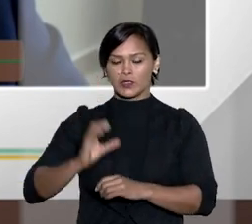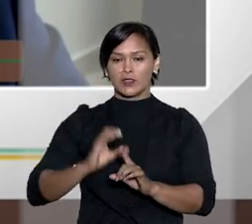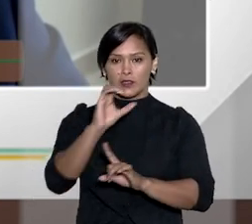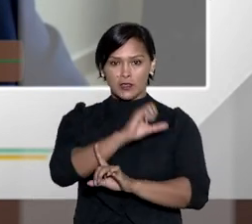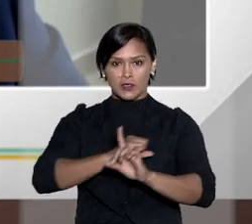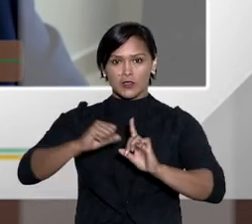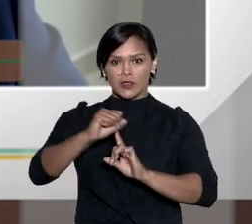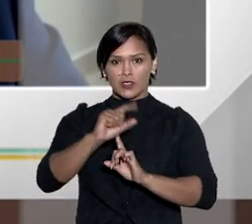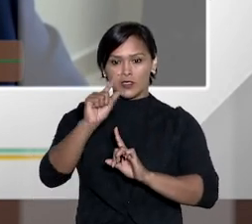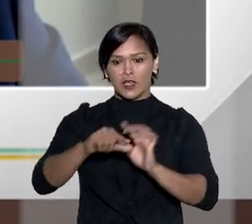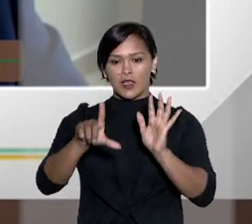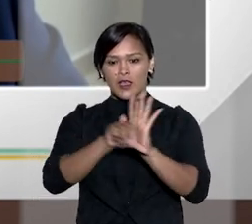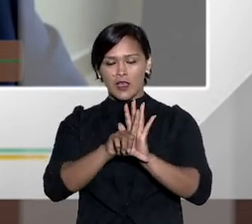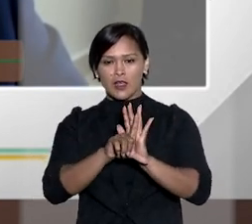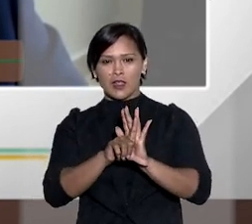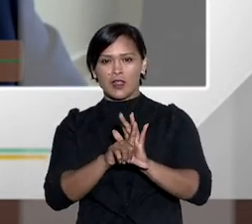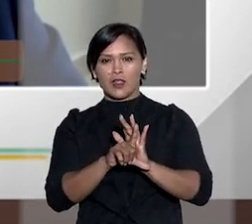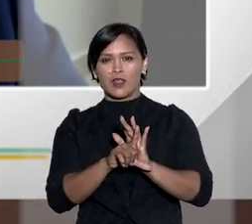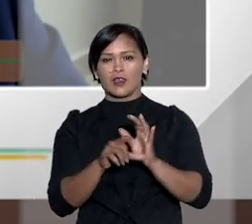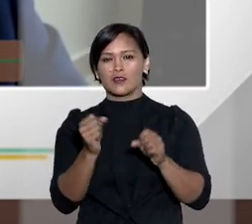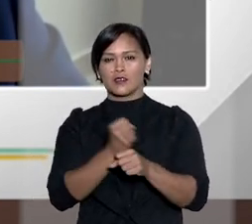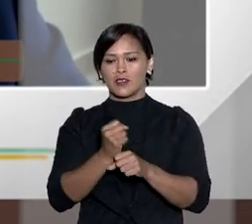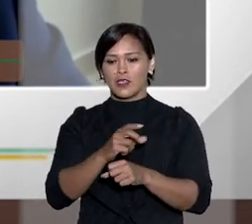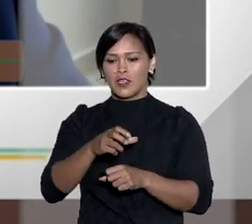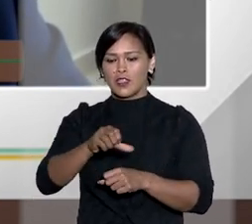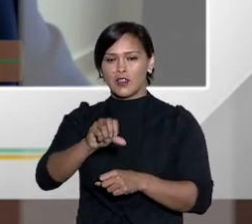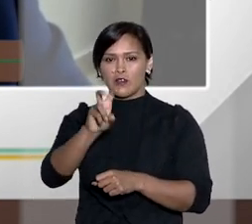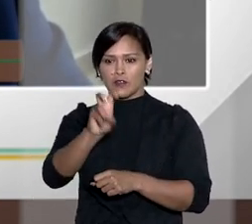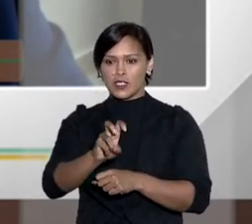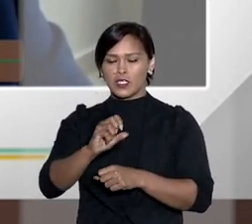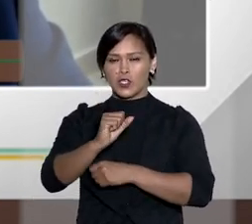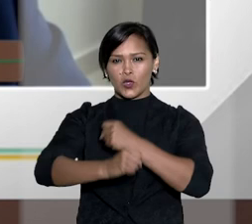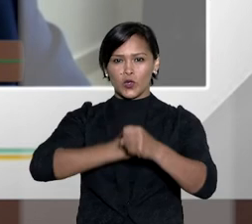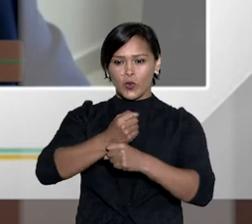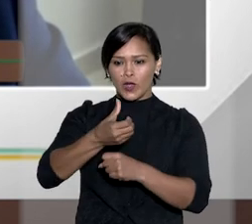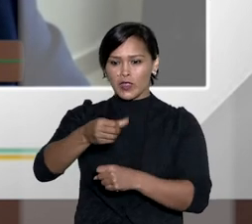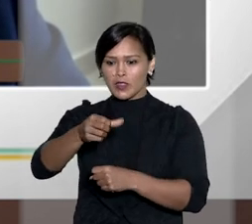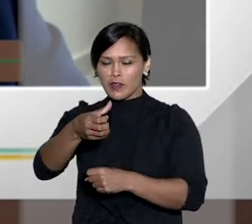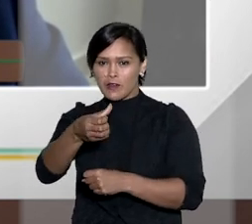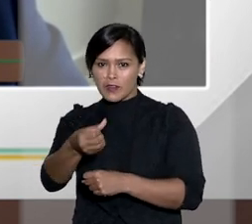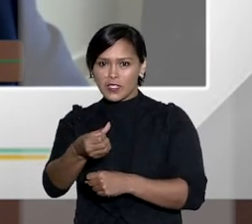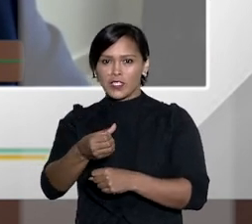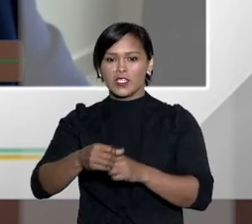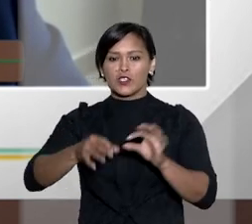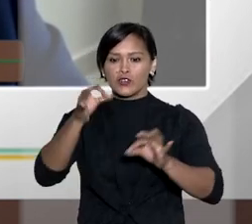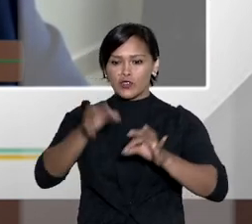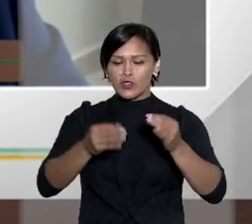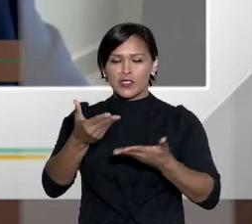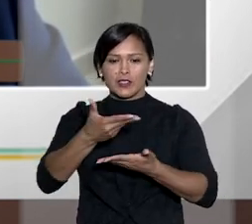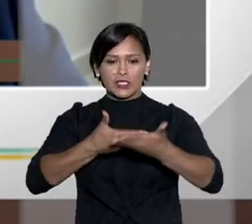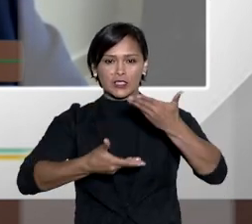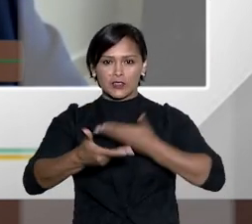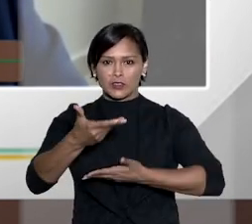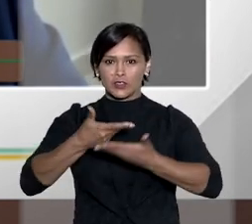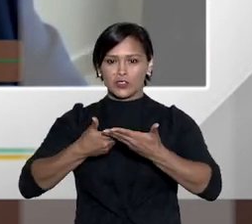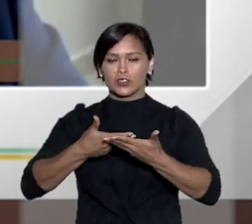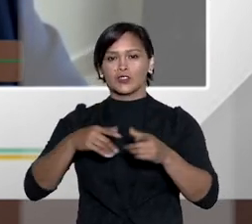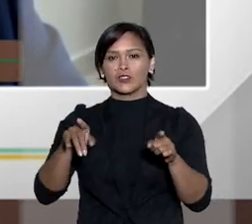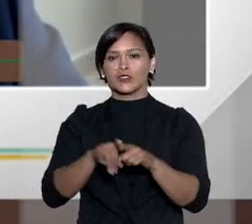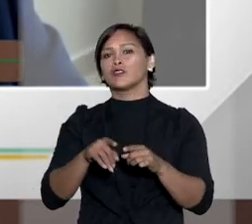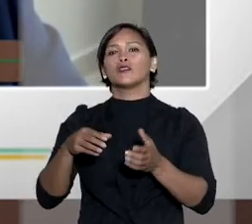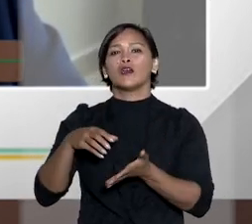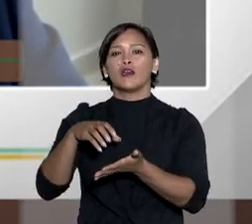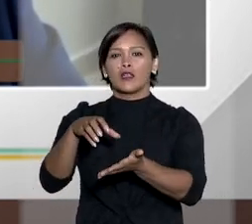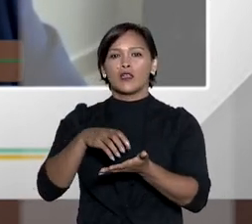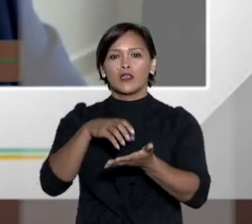justiça mais próxima do cidadão e da comunidade a lei de setembro de 95 em 96 começaram a surgir